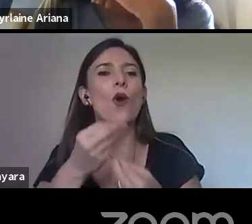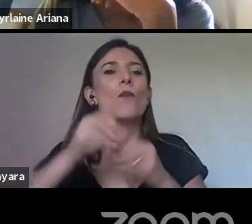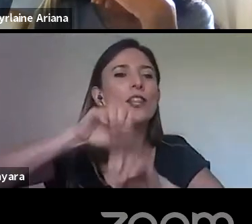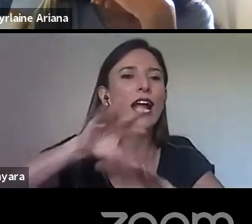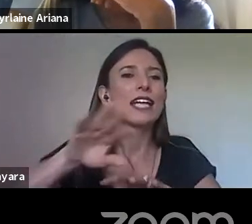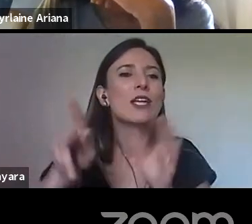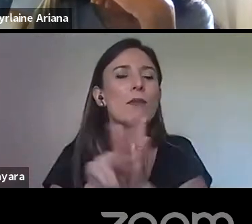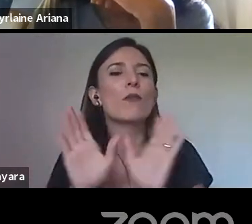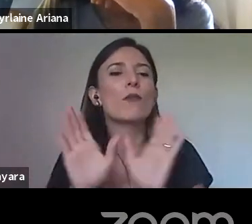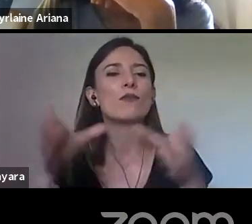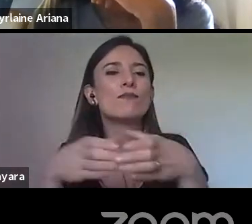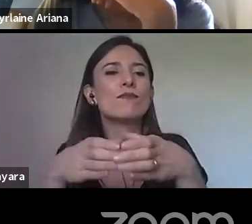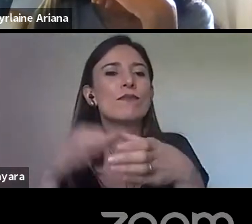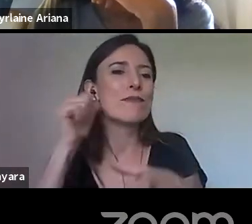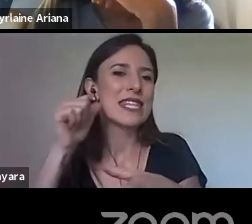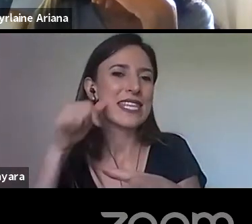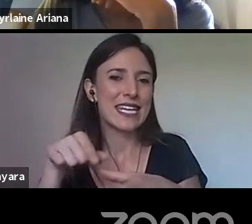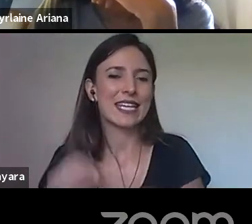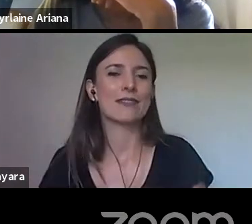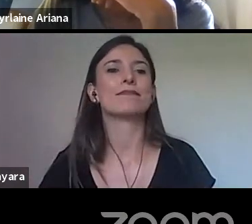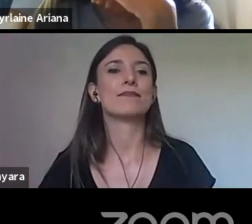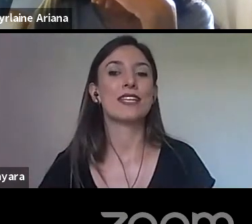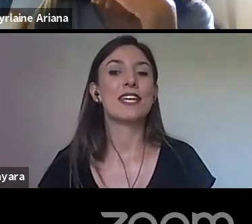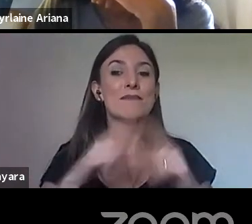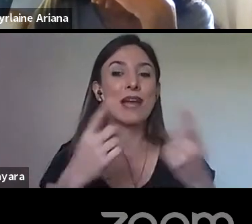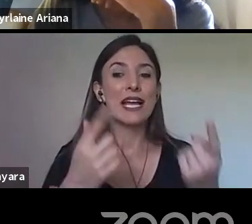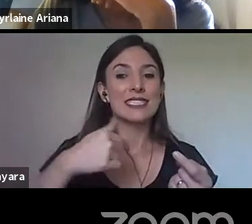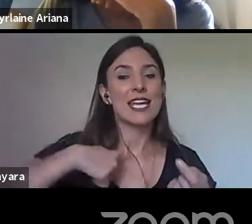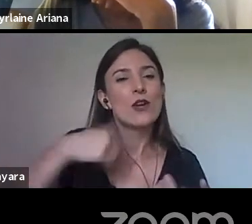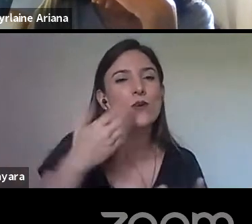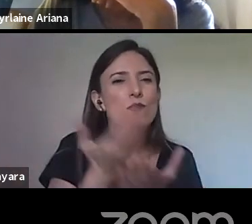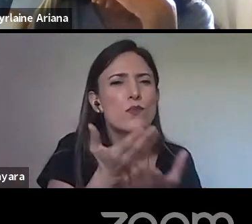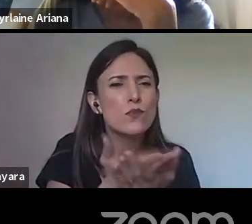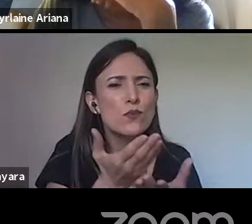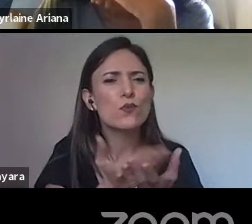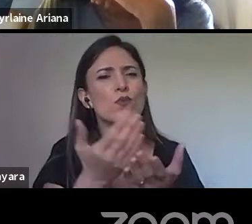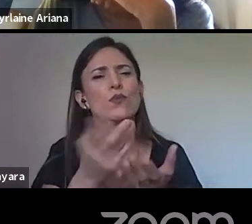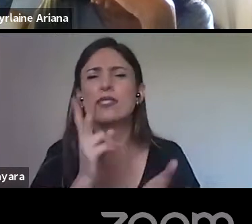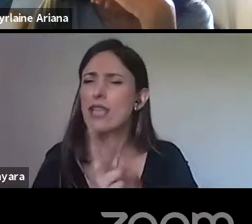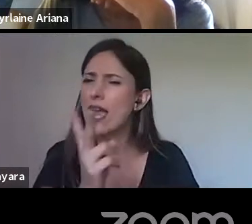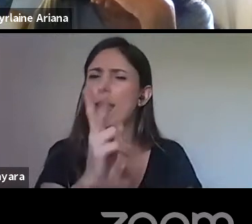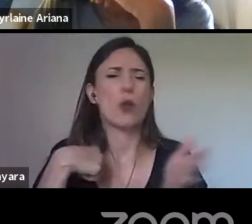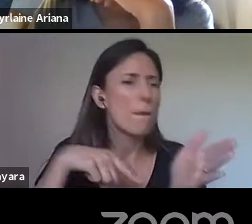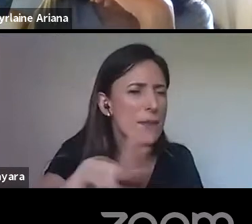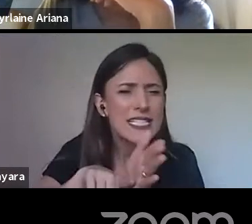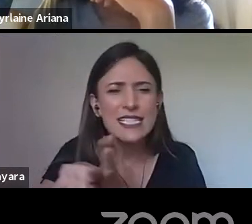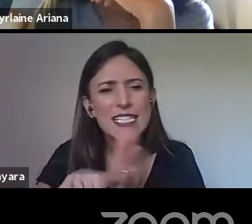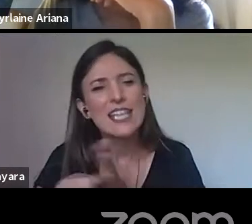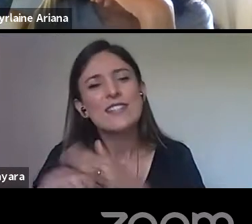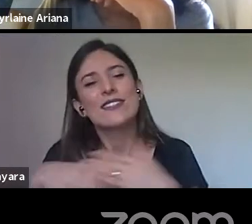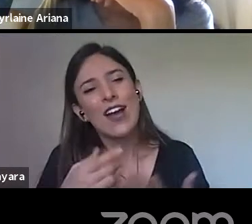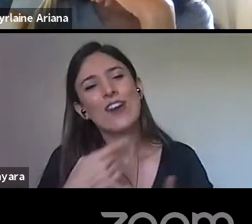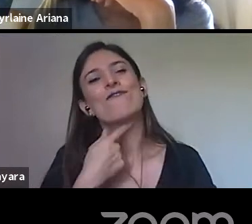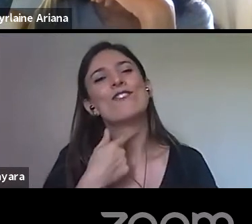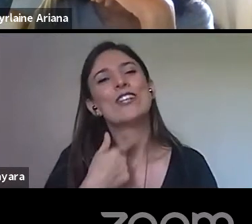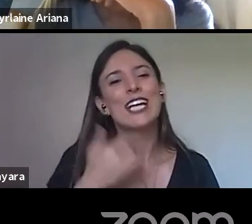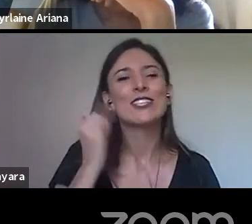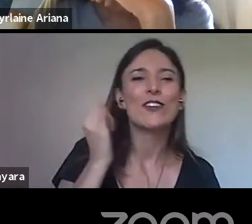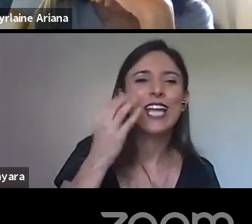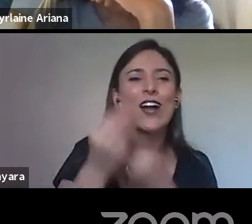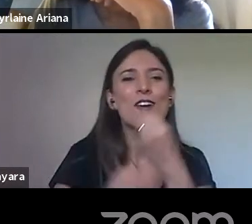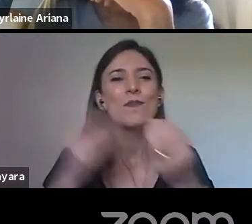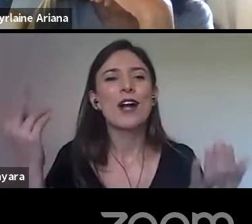Mas, como é algo que eu estudo, né? Que eu pesquiso, eu queria falar um pouco sobre isso, né? Sobre a educação das mulheres.